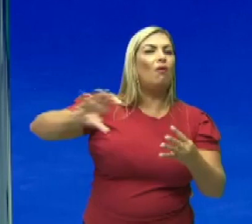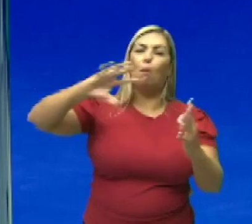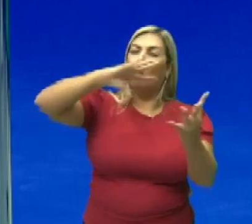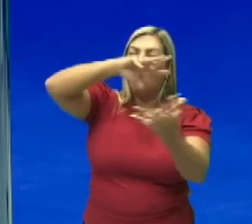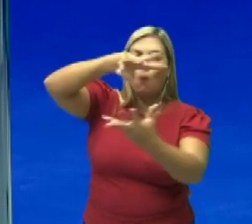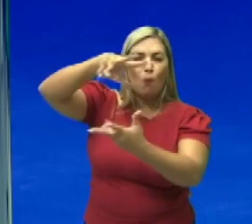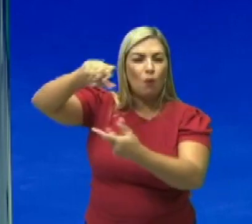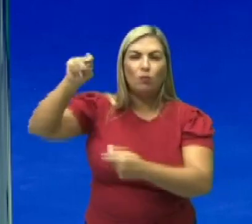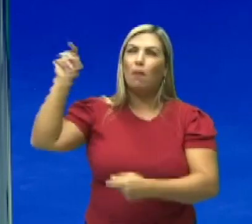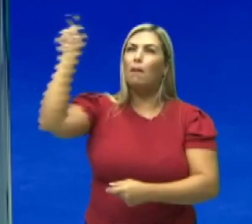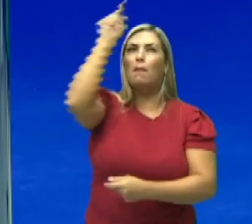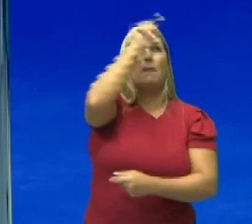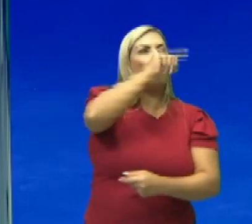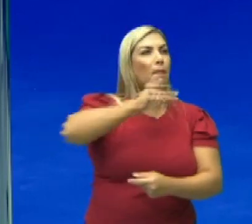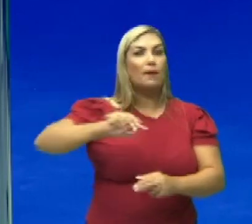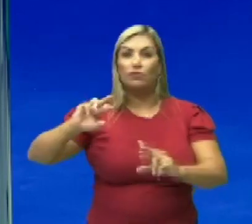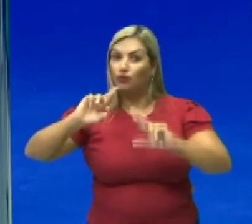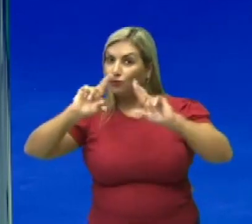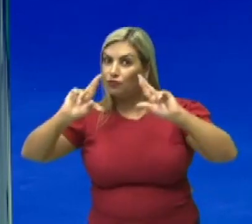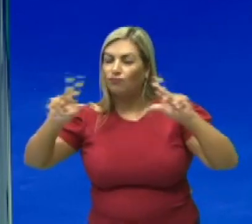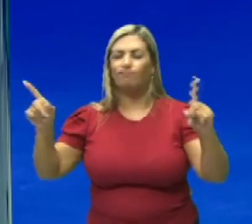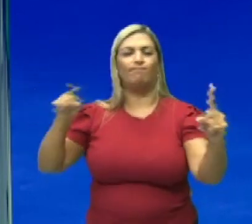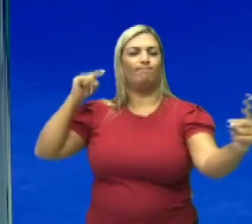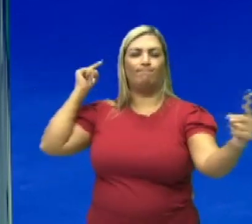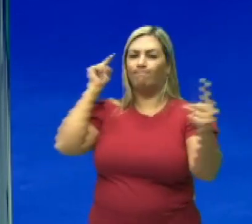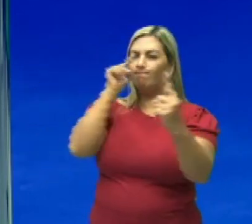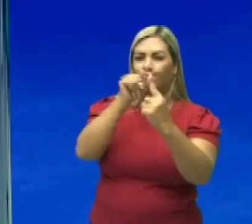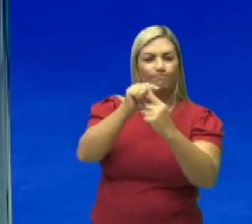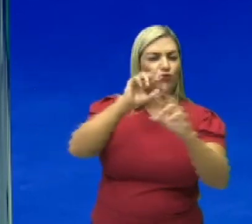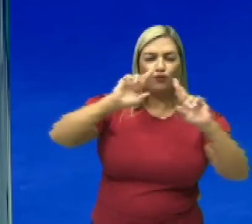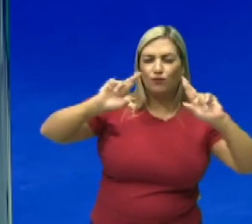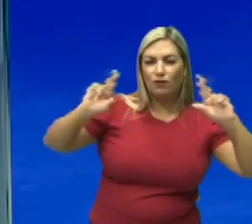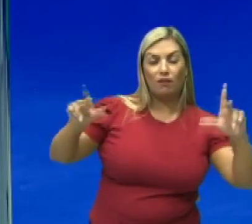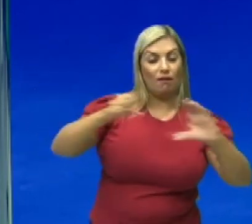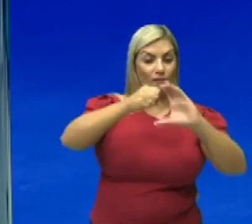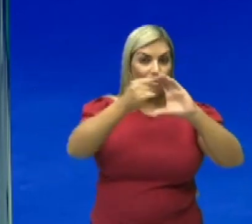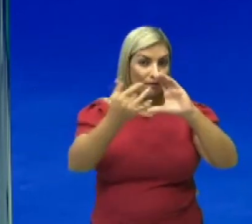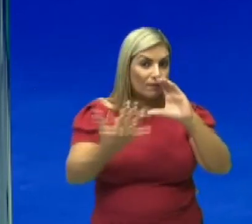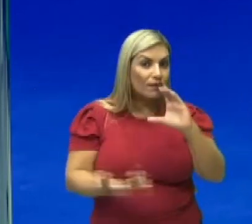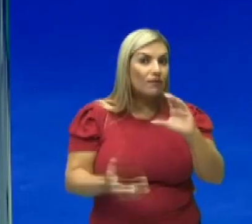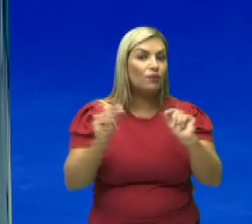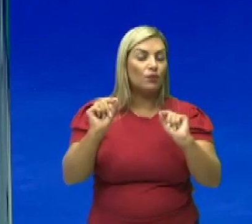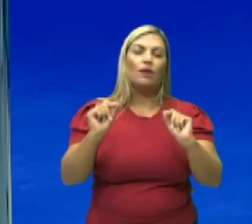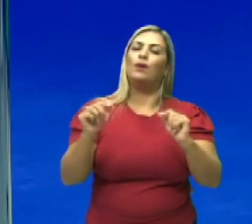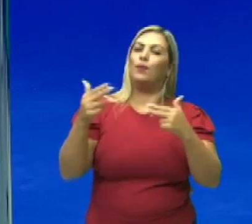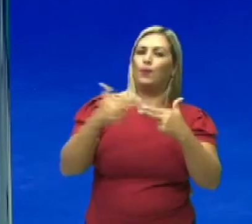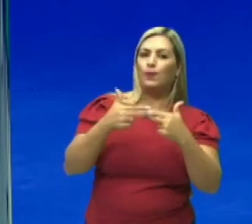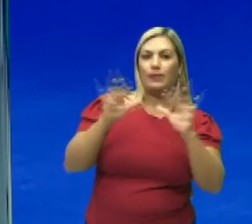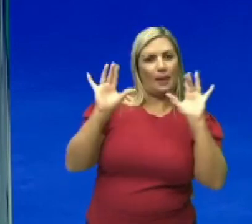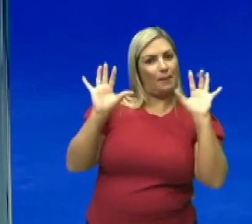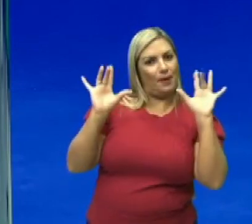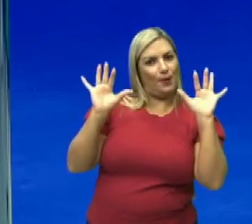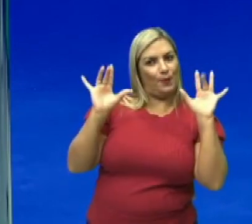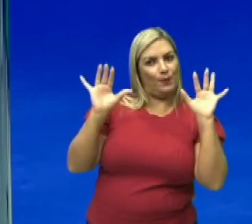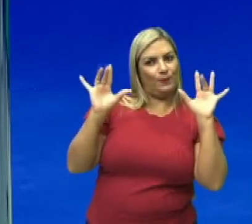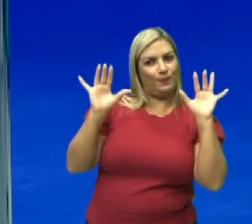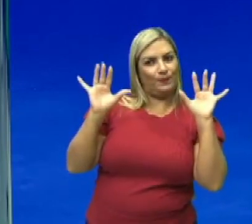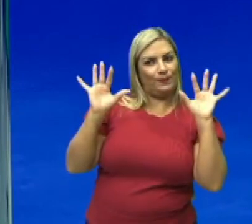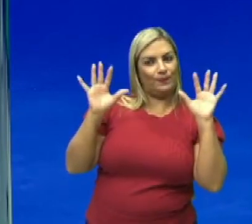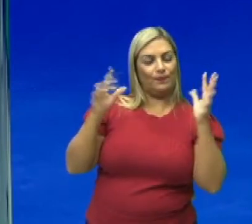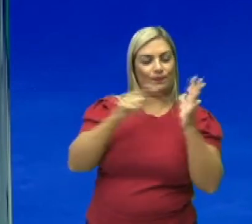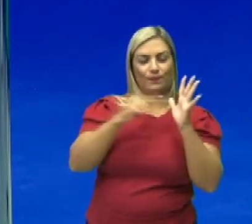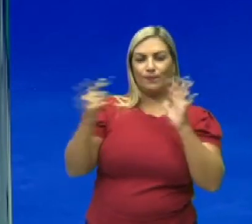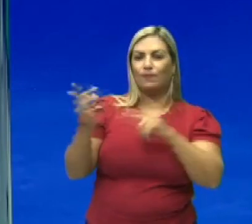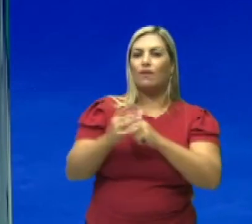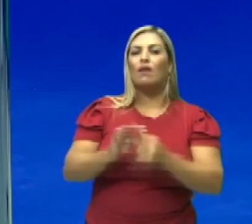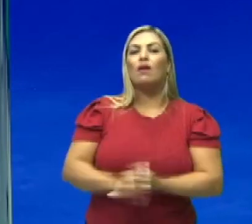diferentes, com objetivos diferentes. A característica é que usa-se as mãos. O basquete,